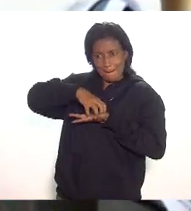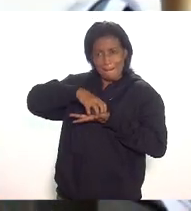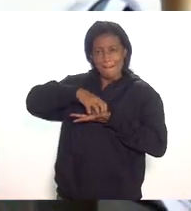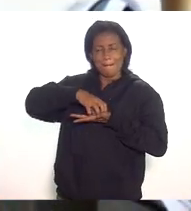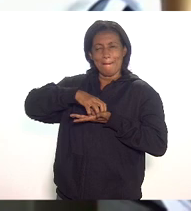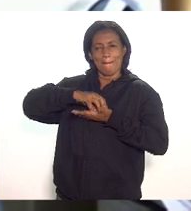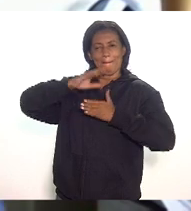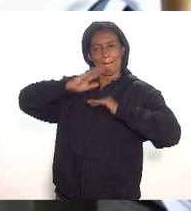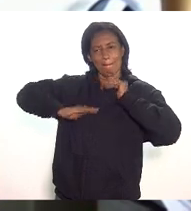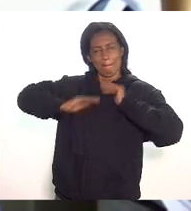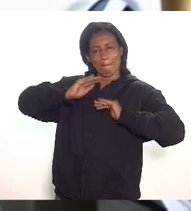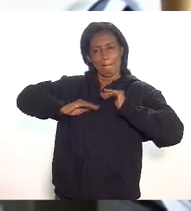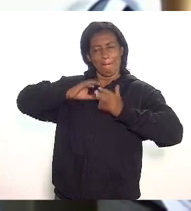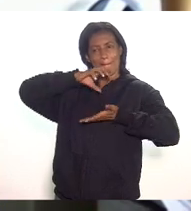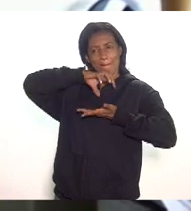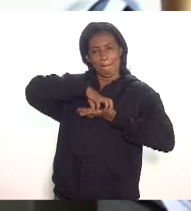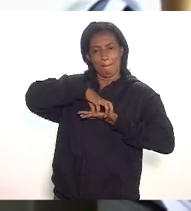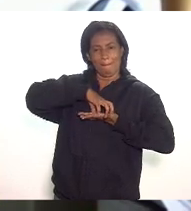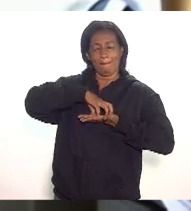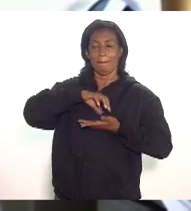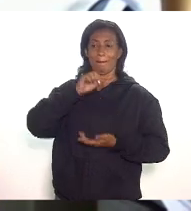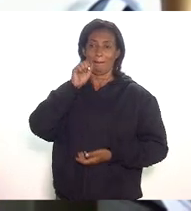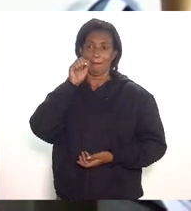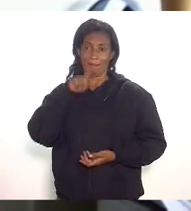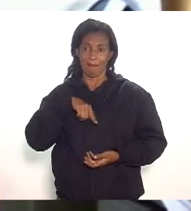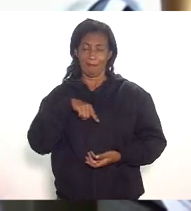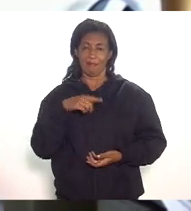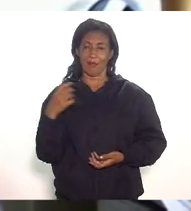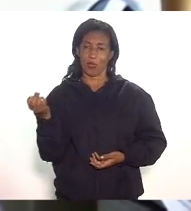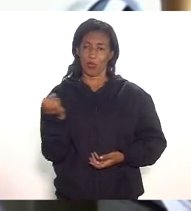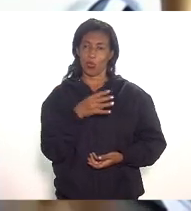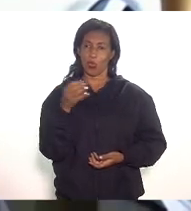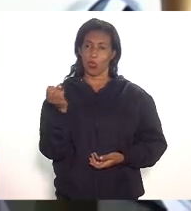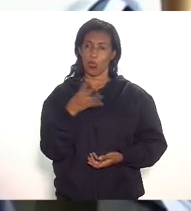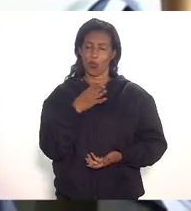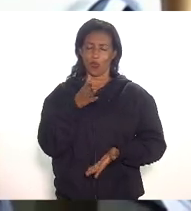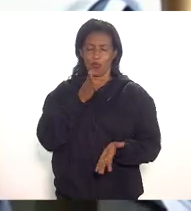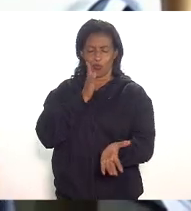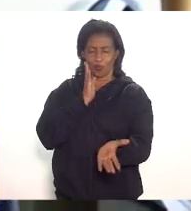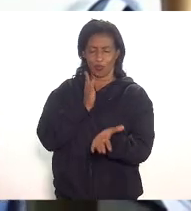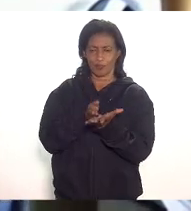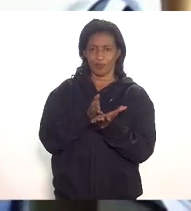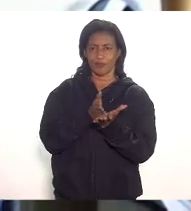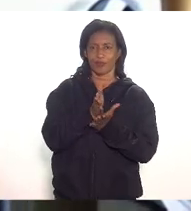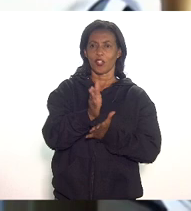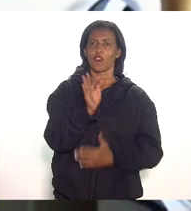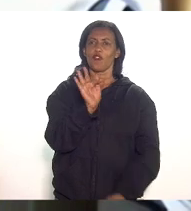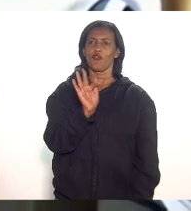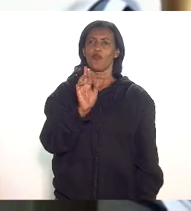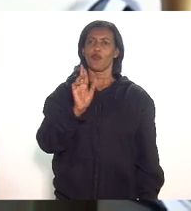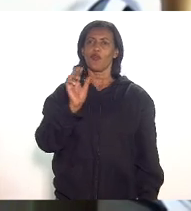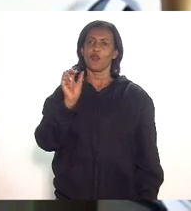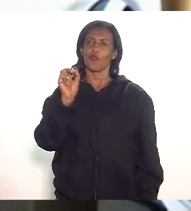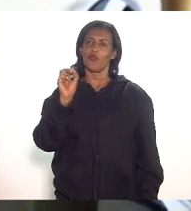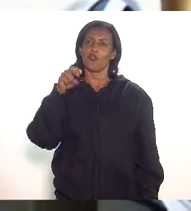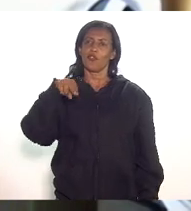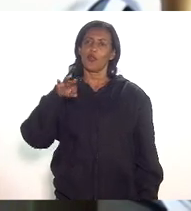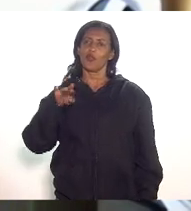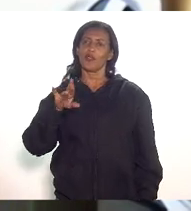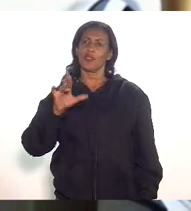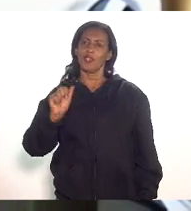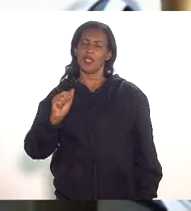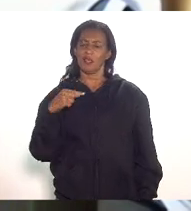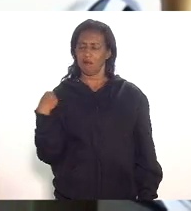então é essa nova a nova fronteira também que nós